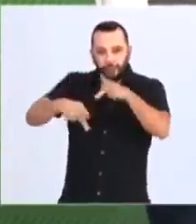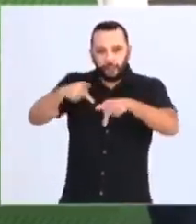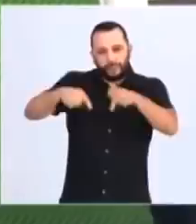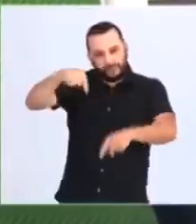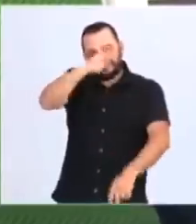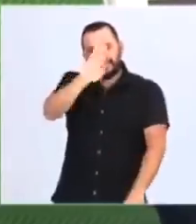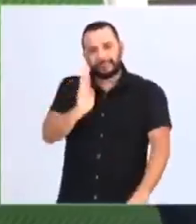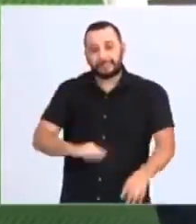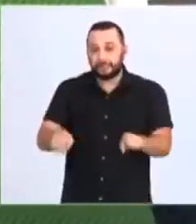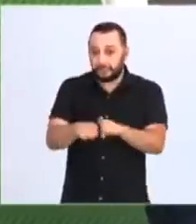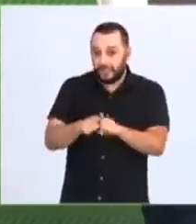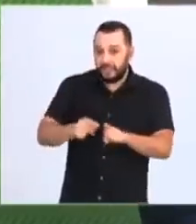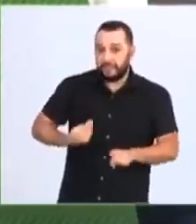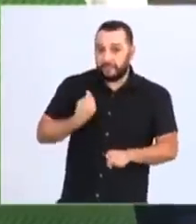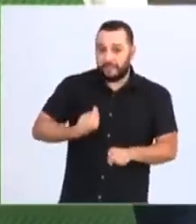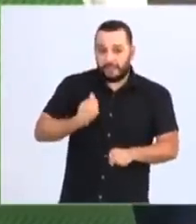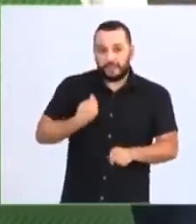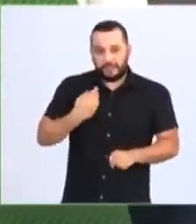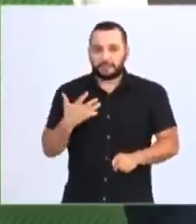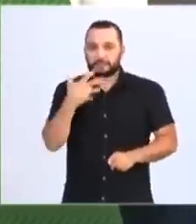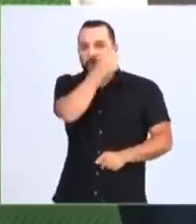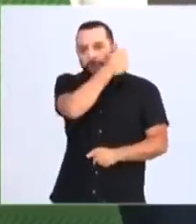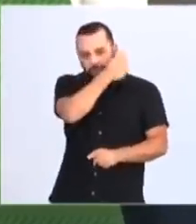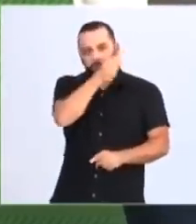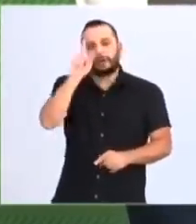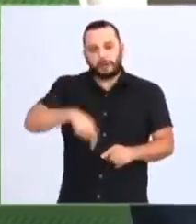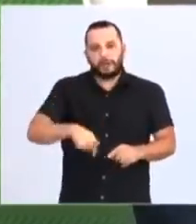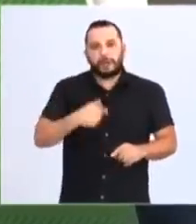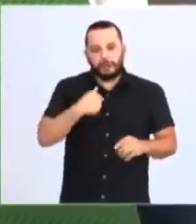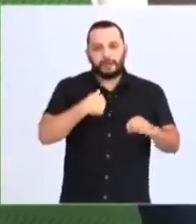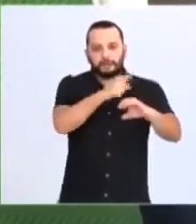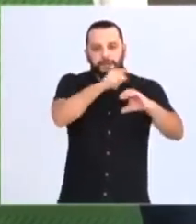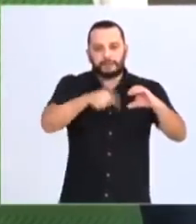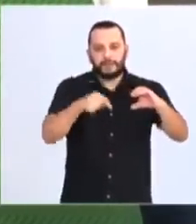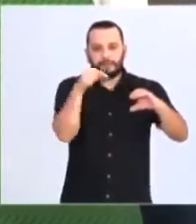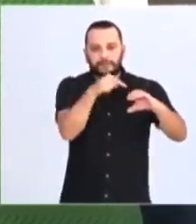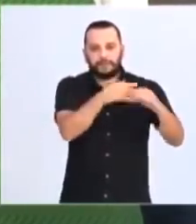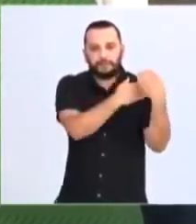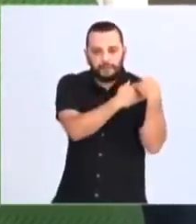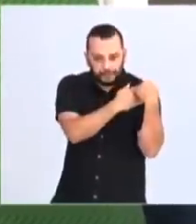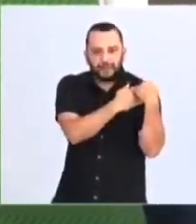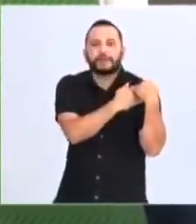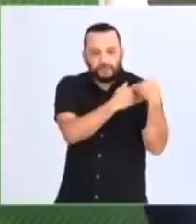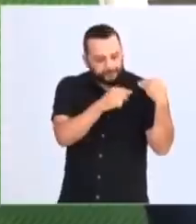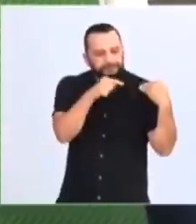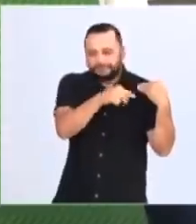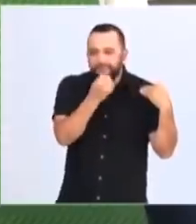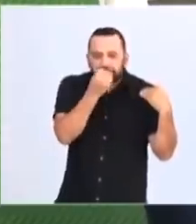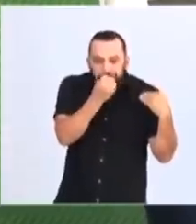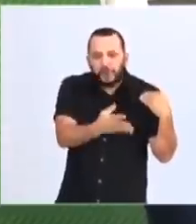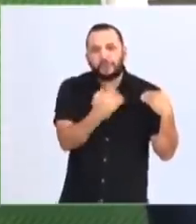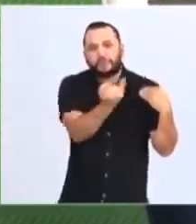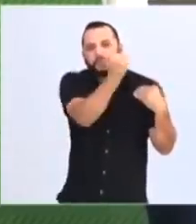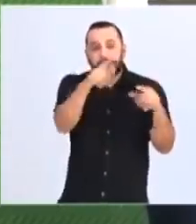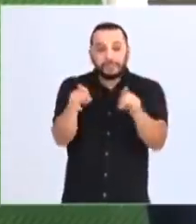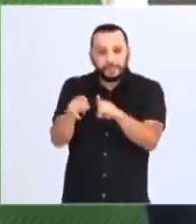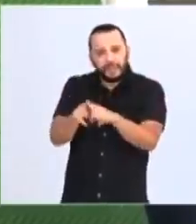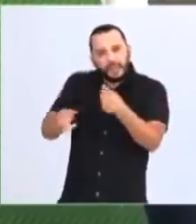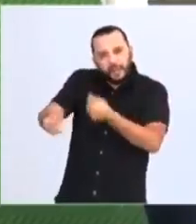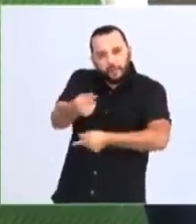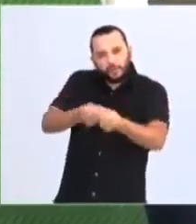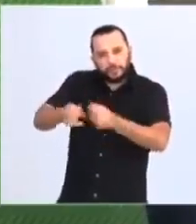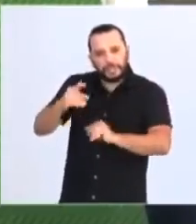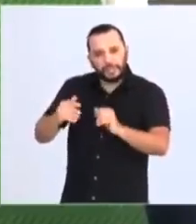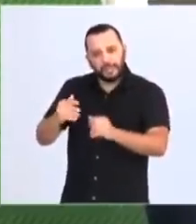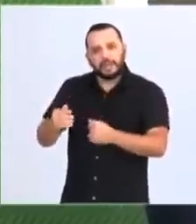e salvar vidas. Um ativo da ciência, mas também um ativo econômico, social e um ativo